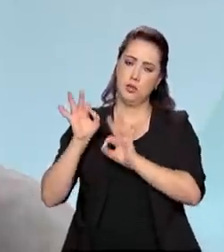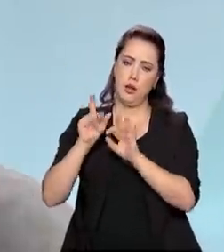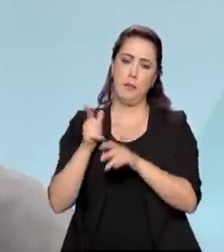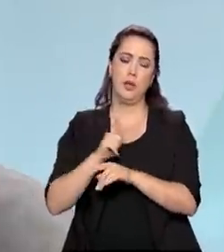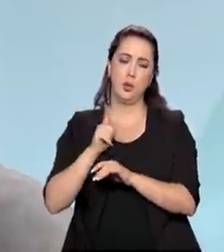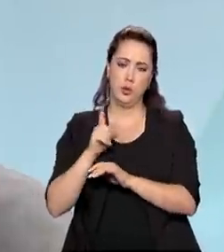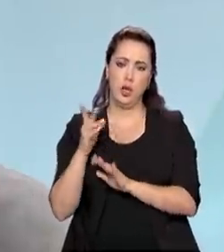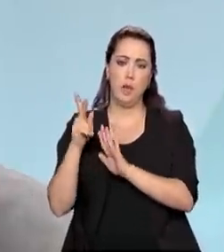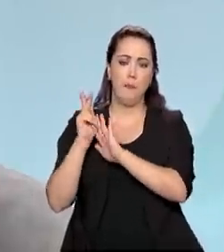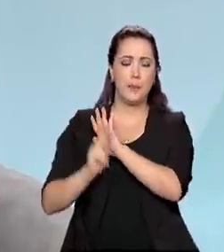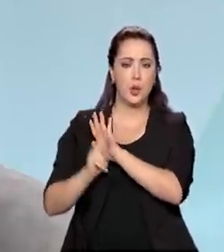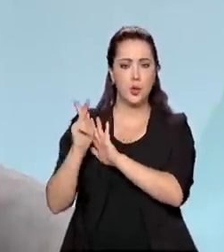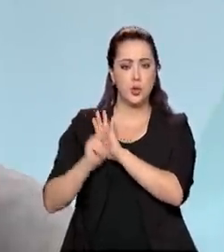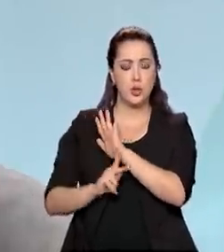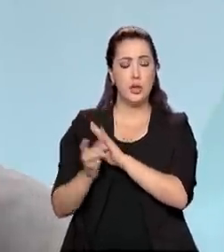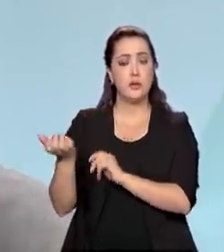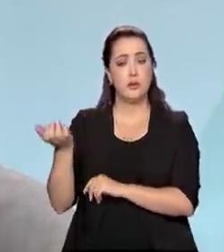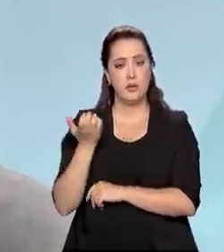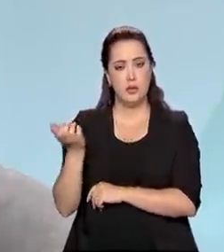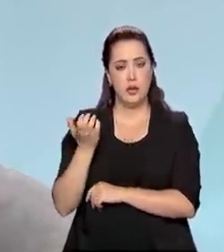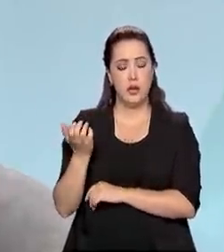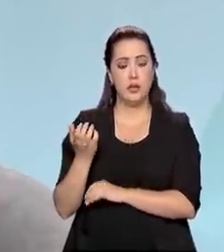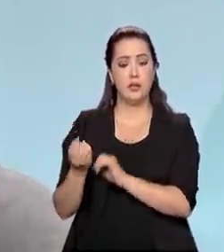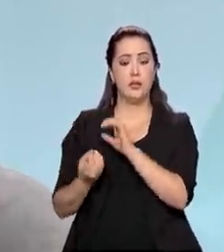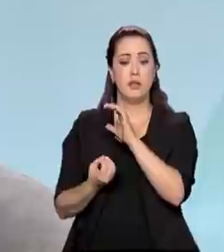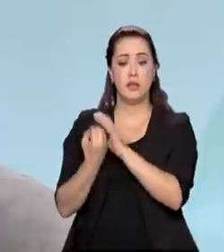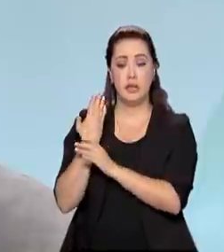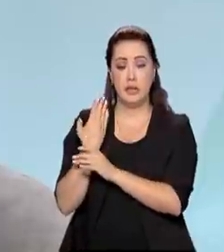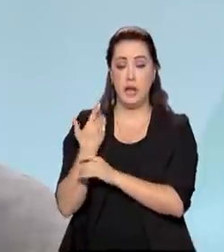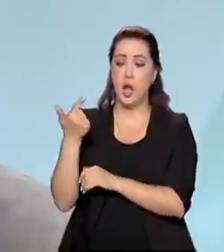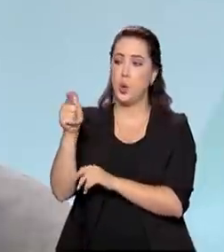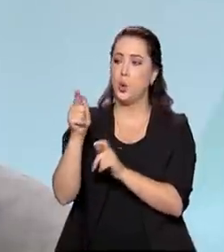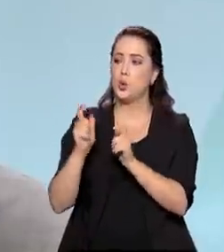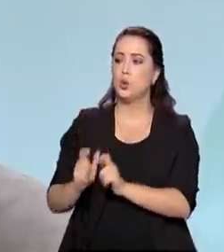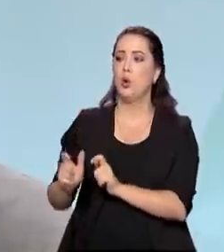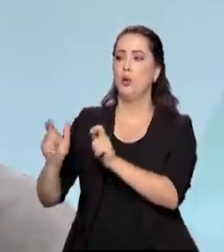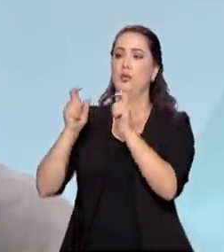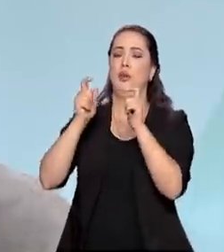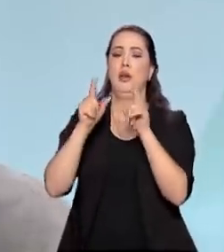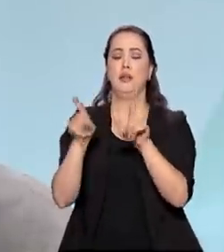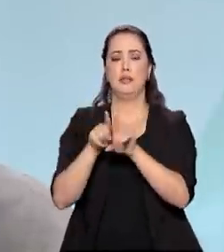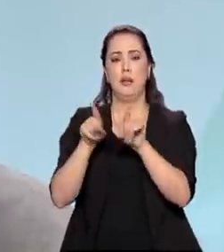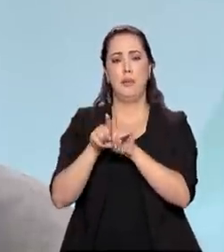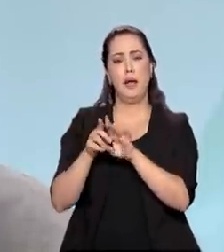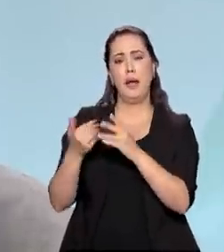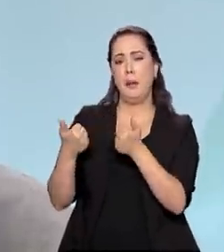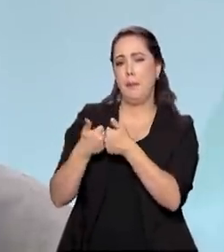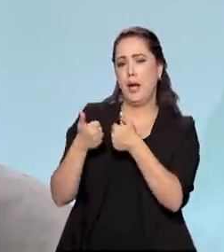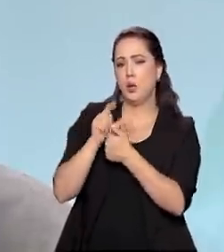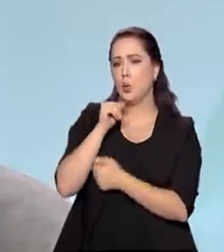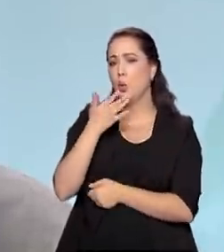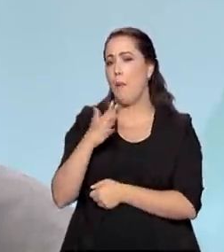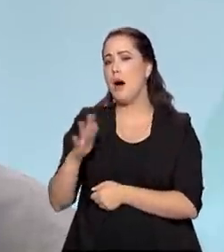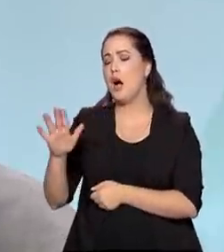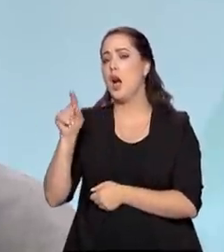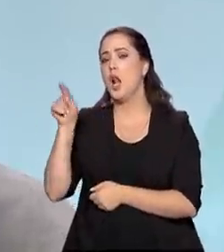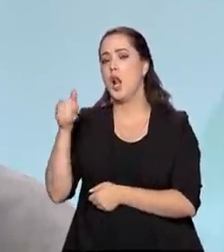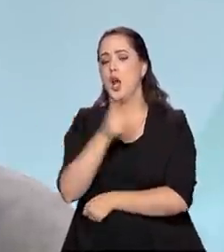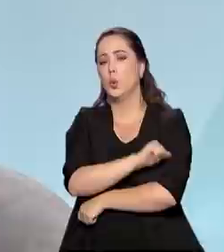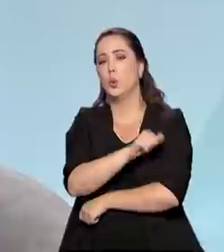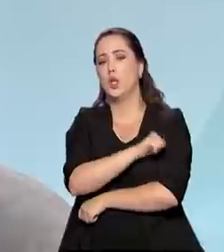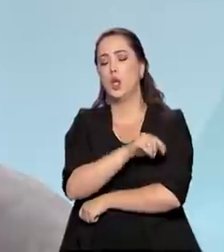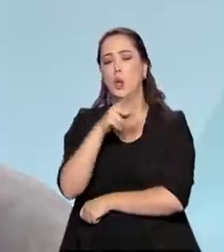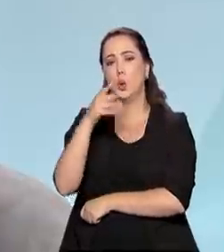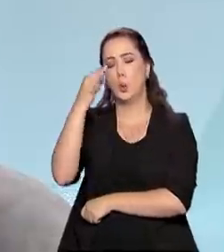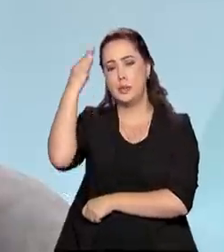empreendedores interessados, não só na região nordeste, mas também no litoral do Rio de Janeiro, Espírito Santo,